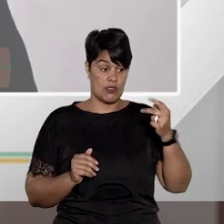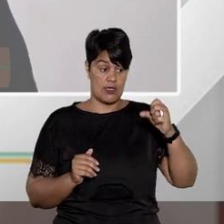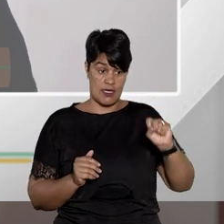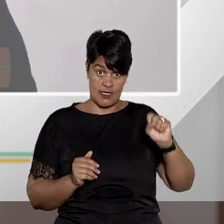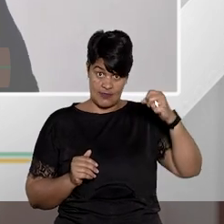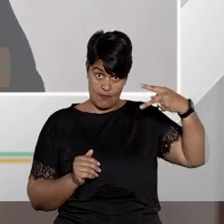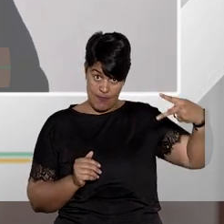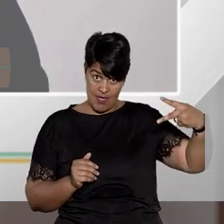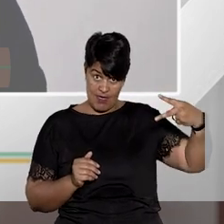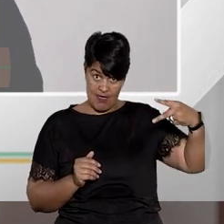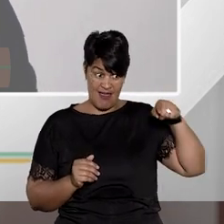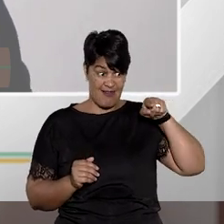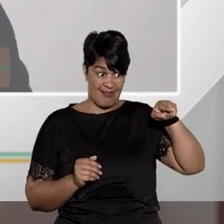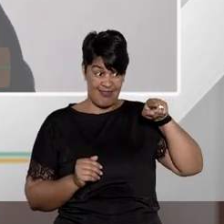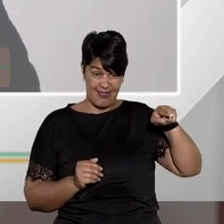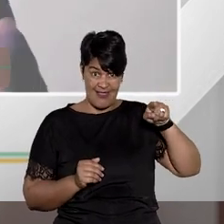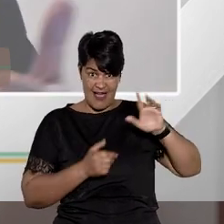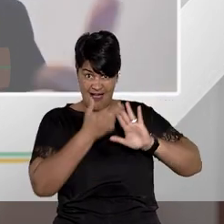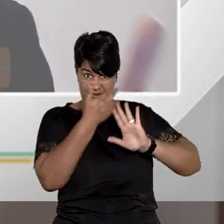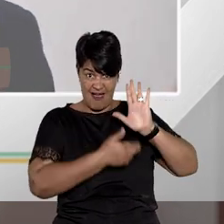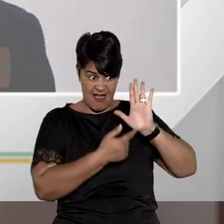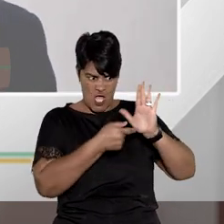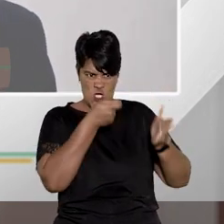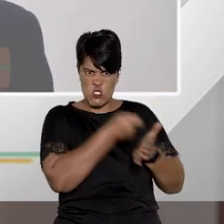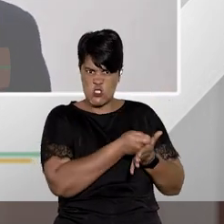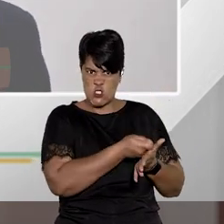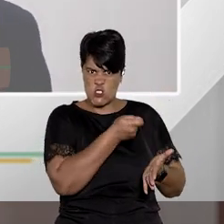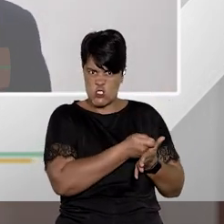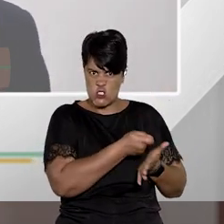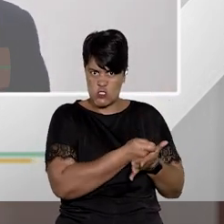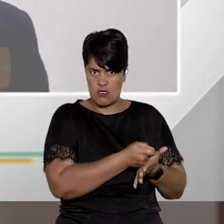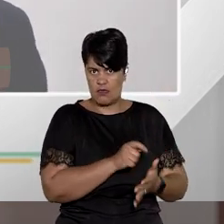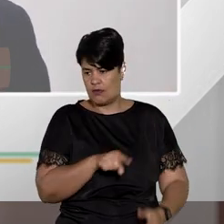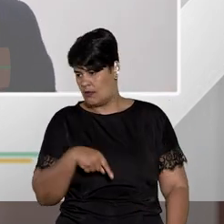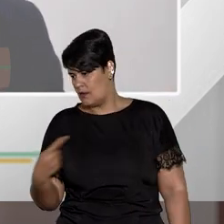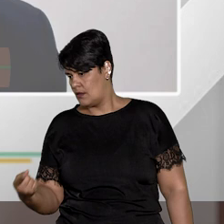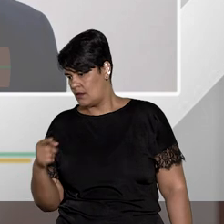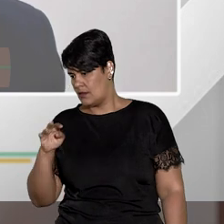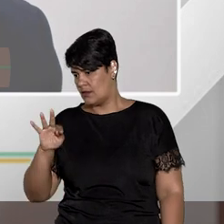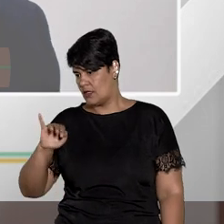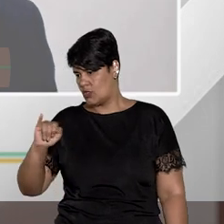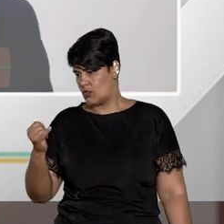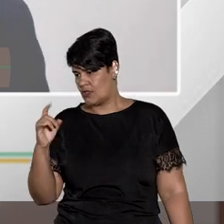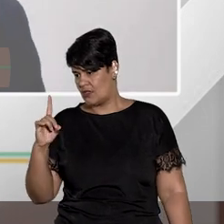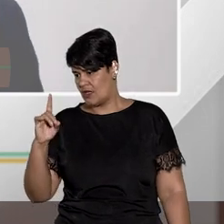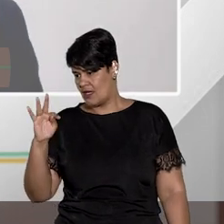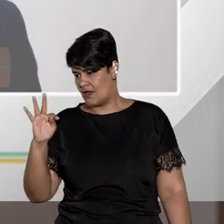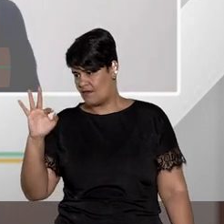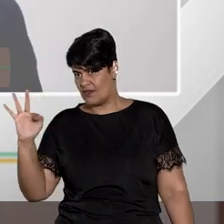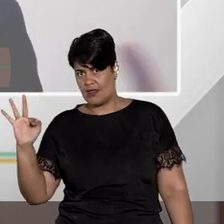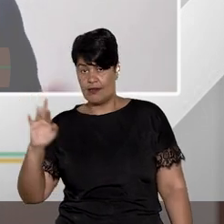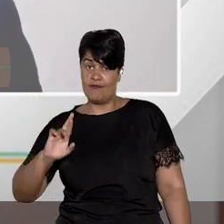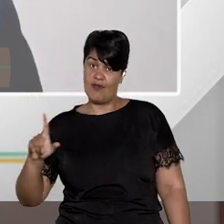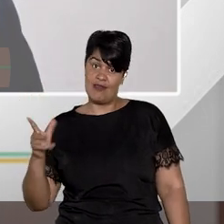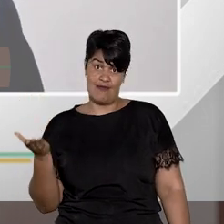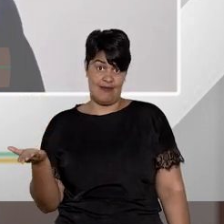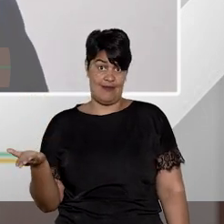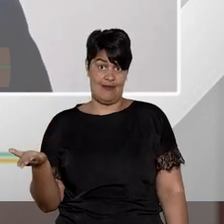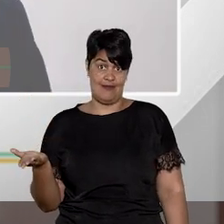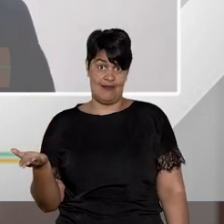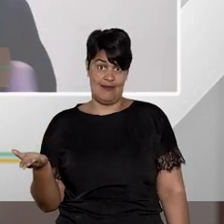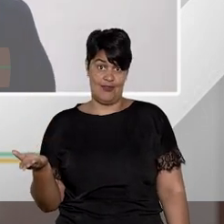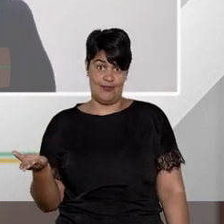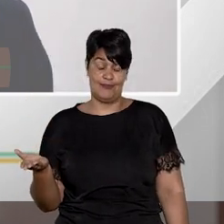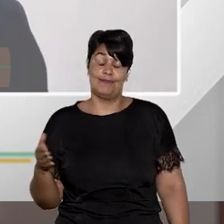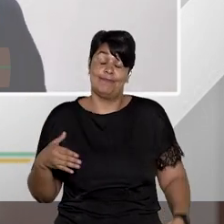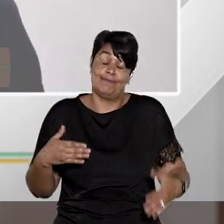a regra lá é muito mais rigorosa do que no Tribunal de Justiça do Distrito Federal do que no Tribunal de Justiça do Rio Grande do Sul então a gente vê